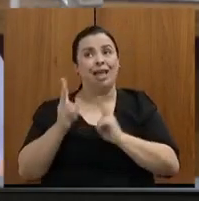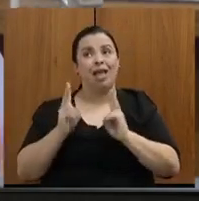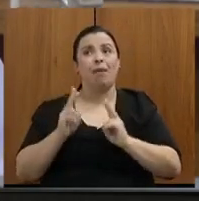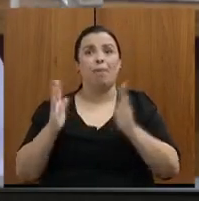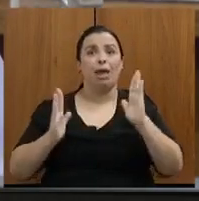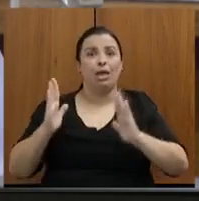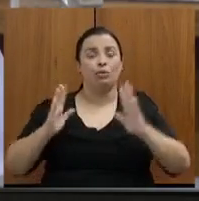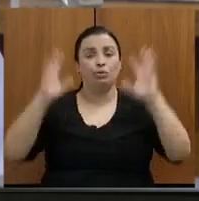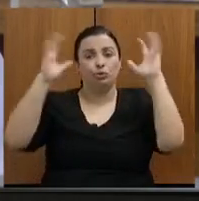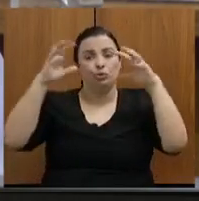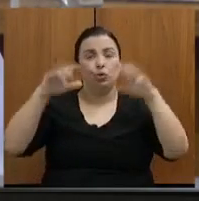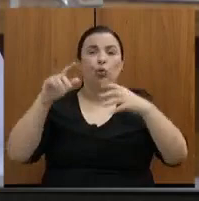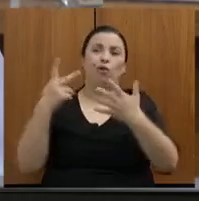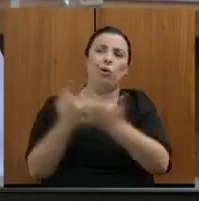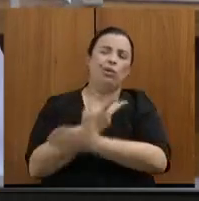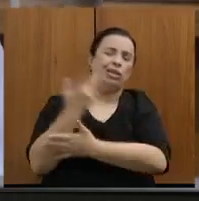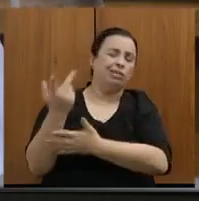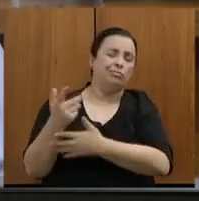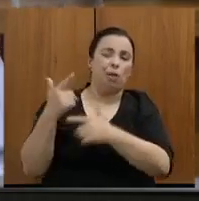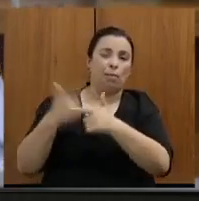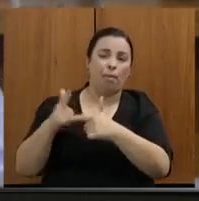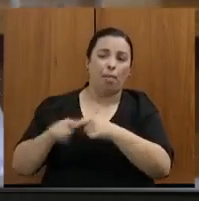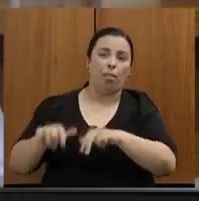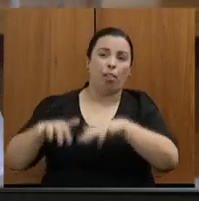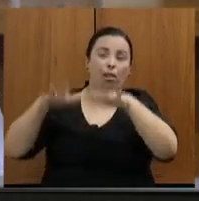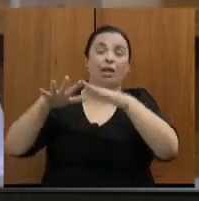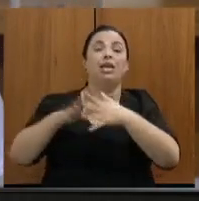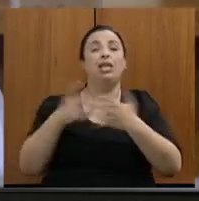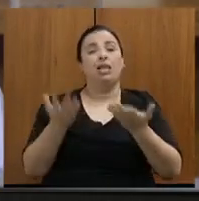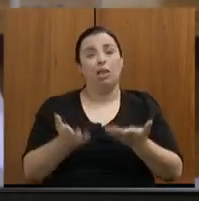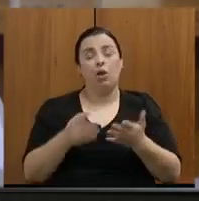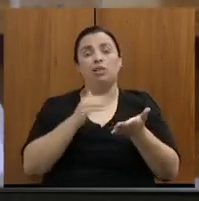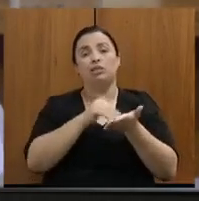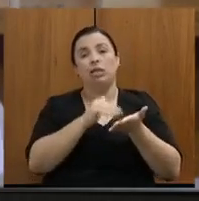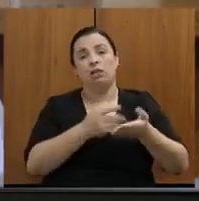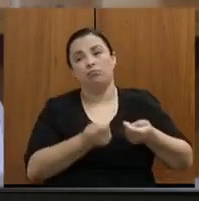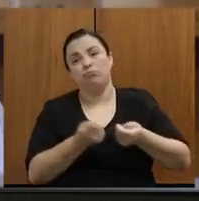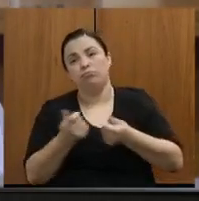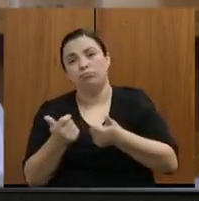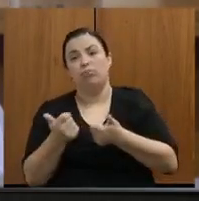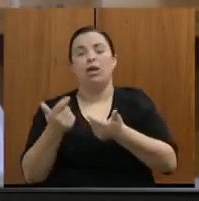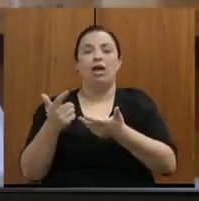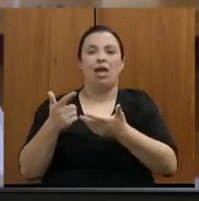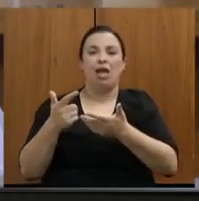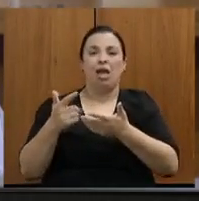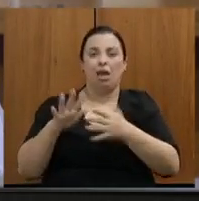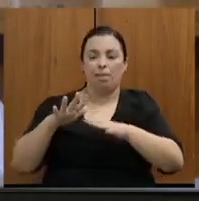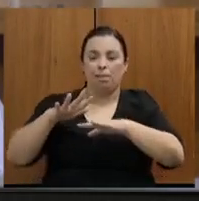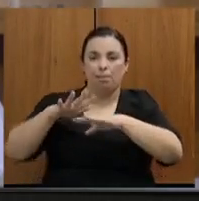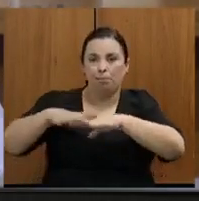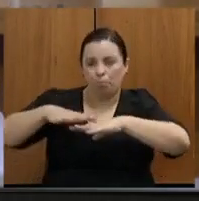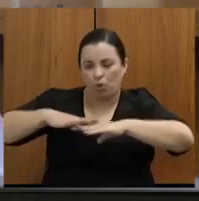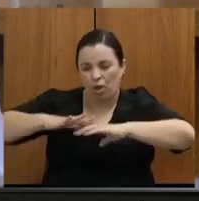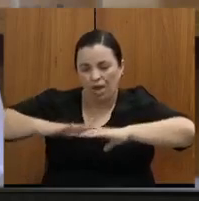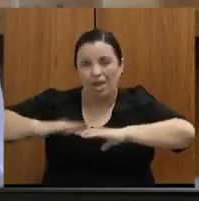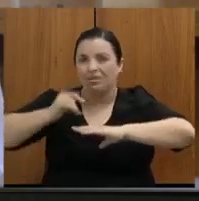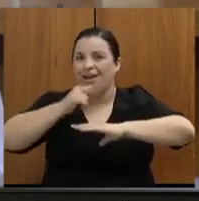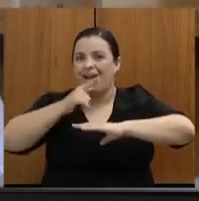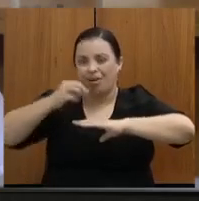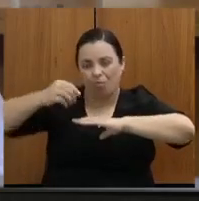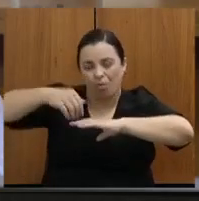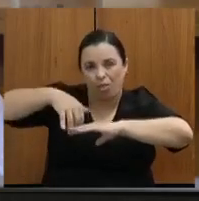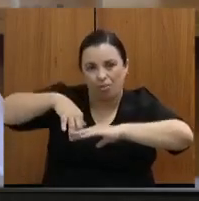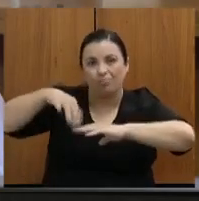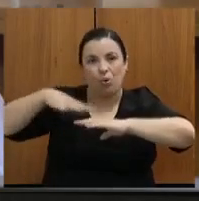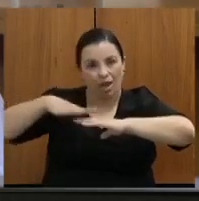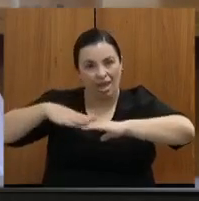a doação de bueiros, mataburros, isso é um trabalho que a secretaria faz, e que a gente vem procurando manter uma parceria com essa casa,